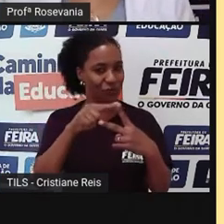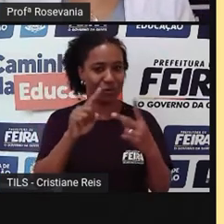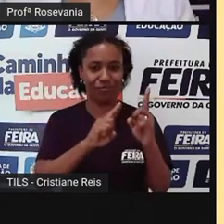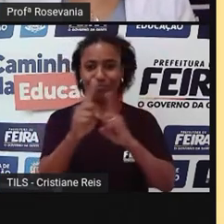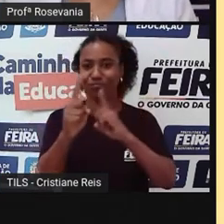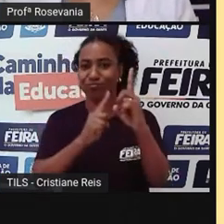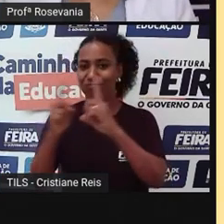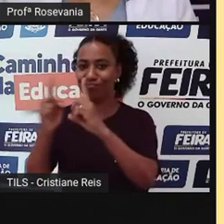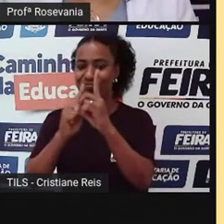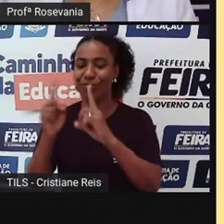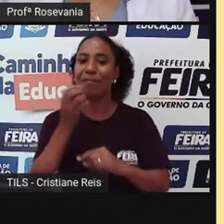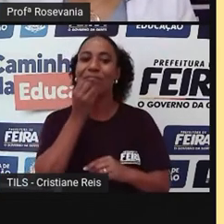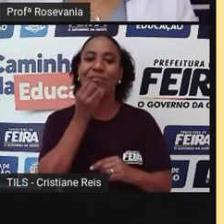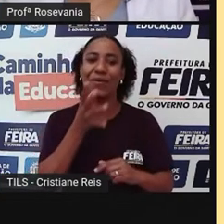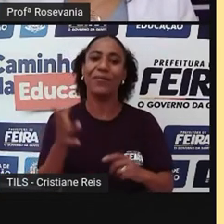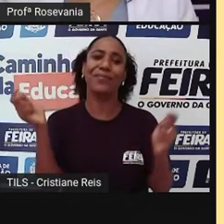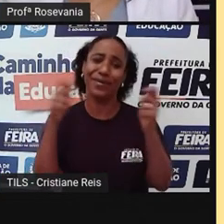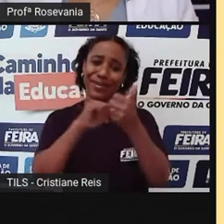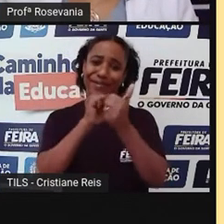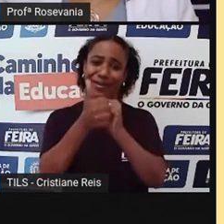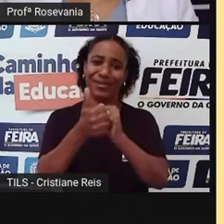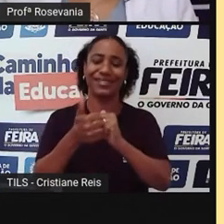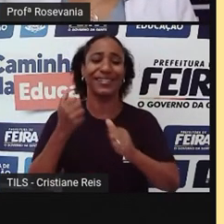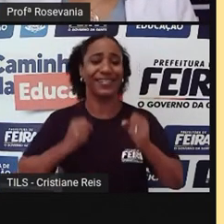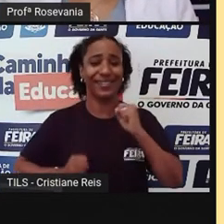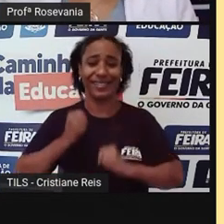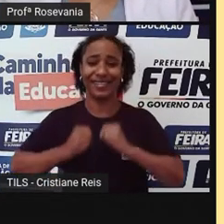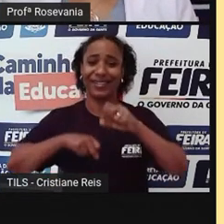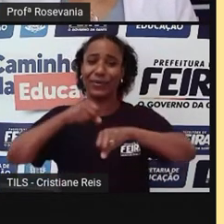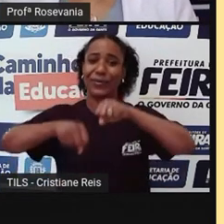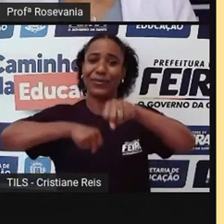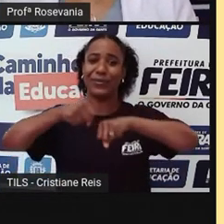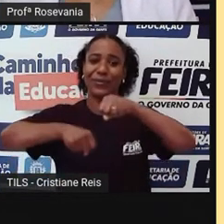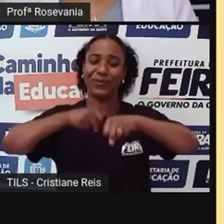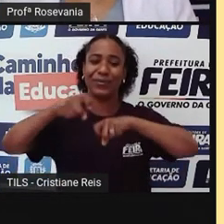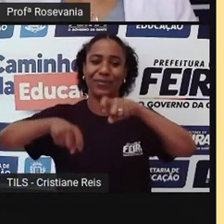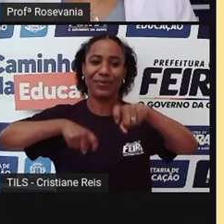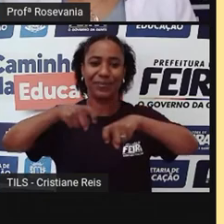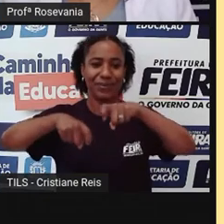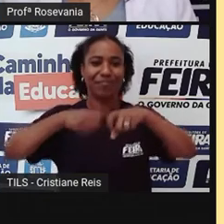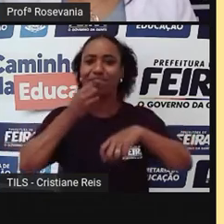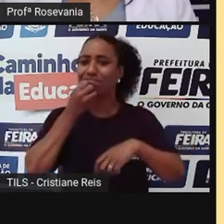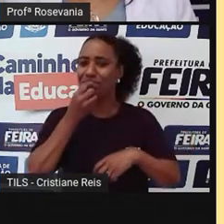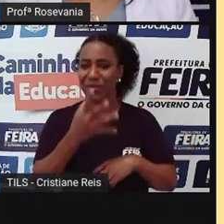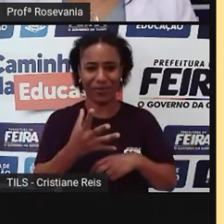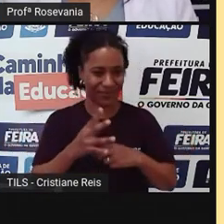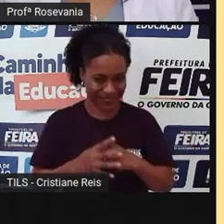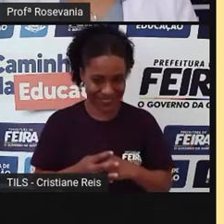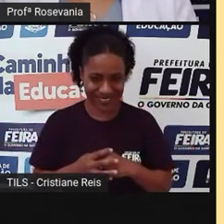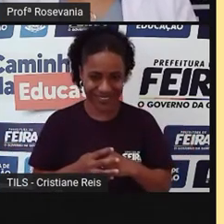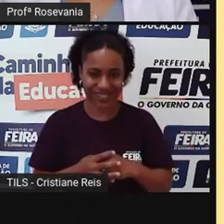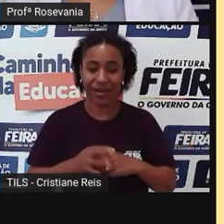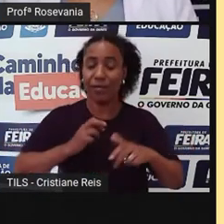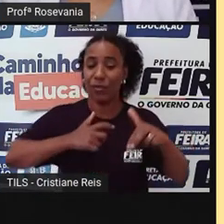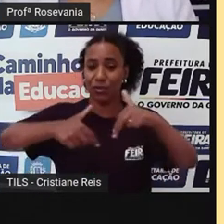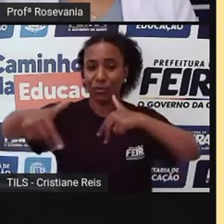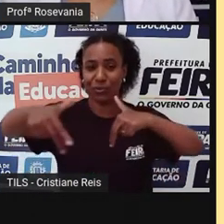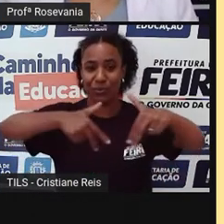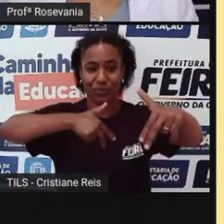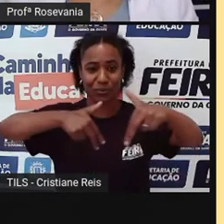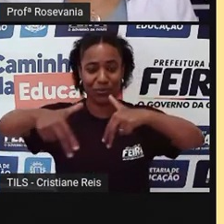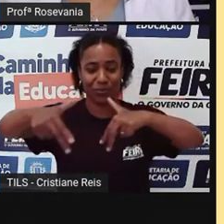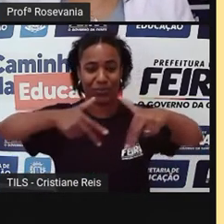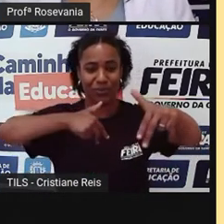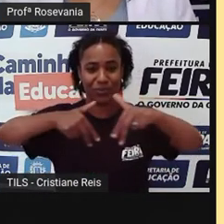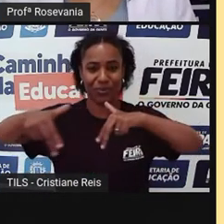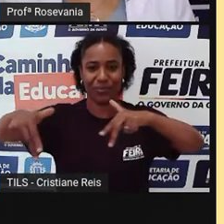pode praticar esportes, né. E aqui, nesses espaços, tem tanto espaço para pedestre, como também tem as ciclovias, para quem